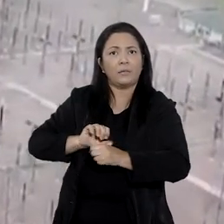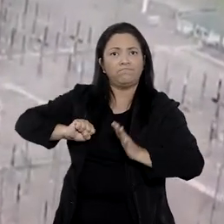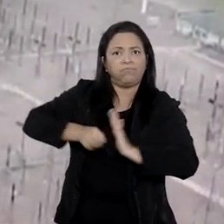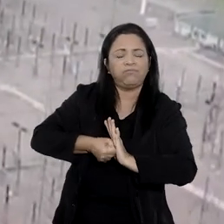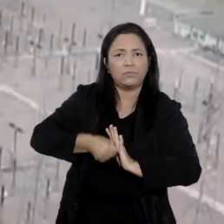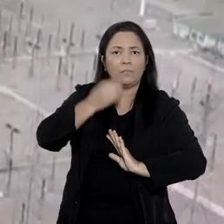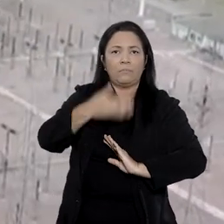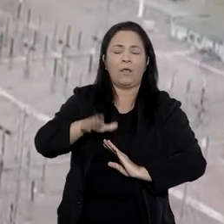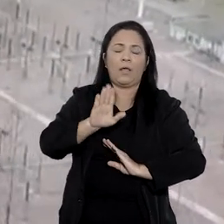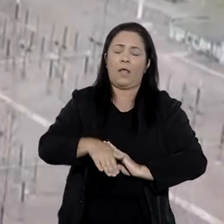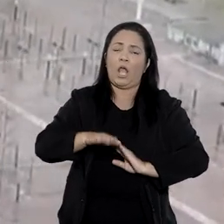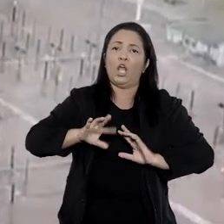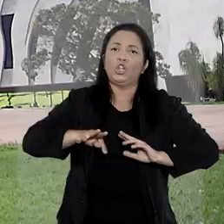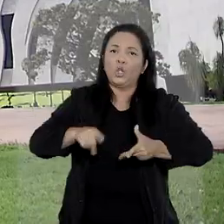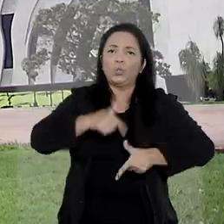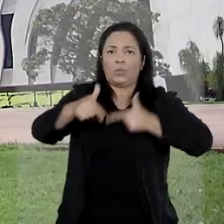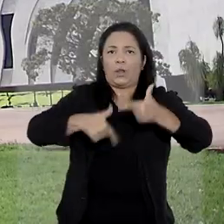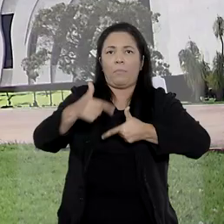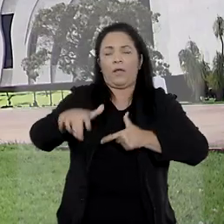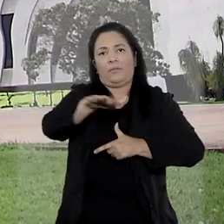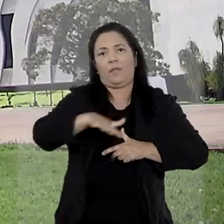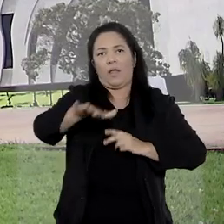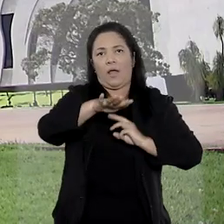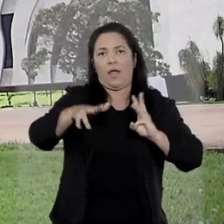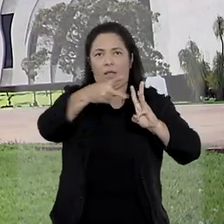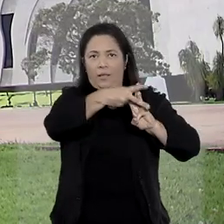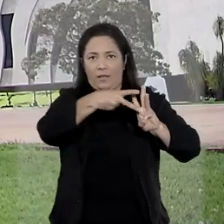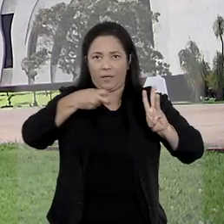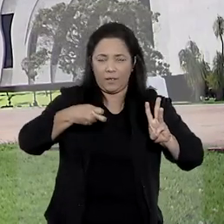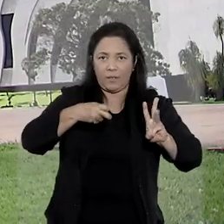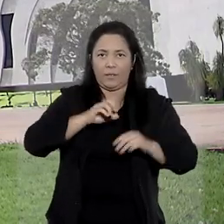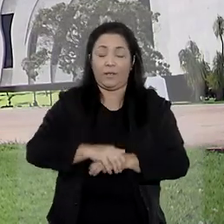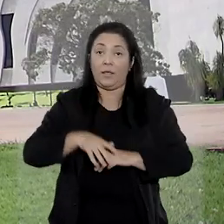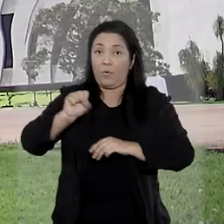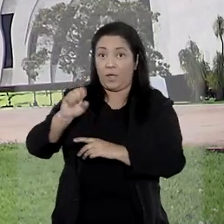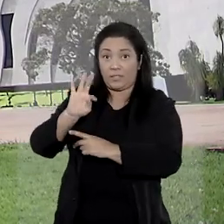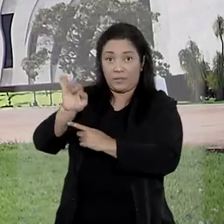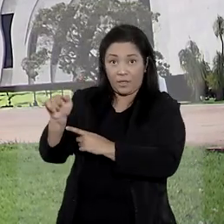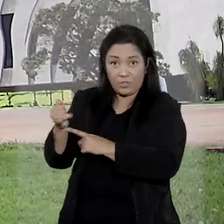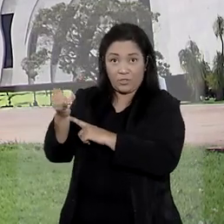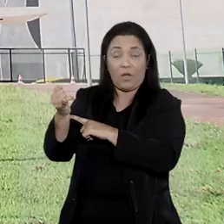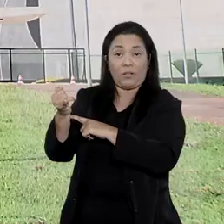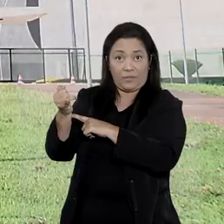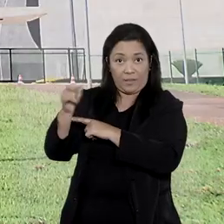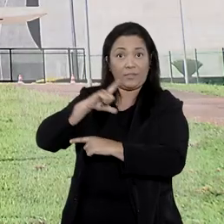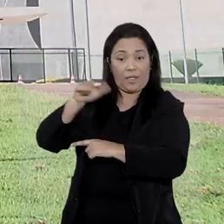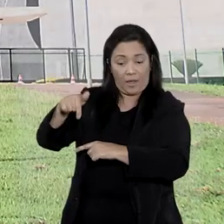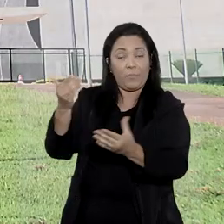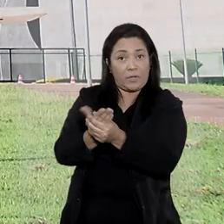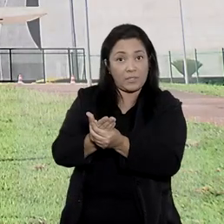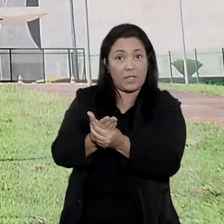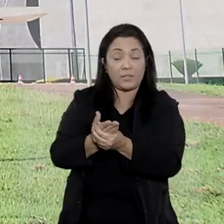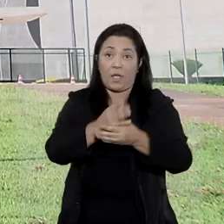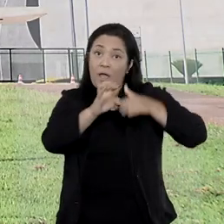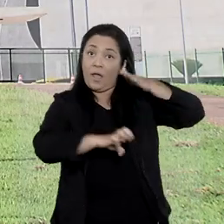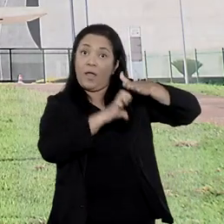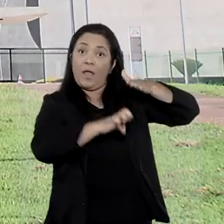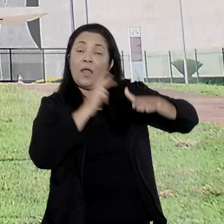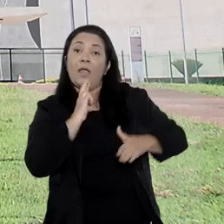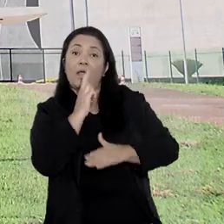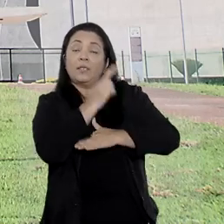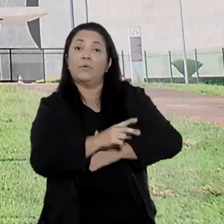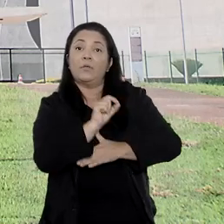a atividade nas terras indígenas. No pedido de suspensão da liminar submetido ao STJ, a Eletronorte afirmou que a